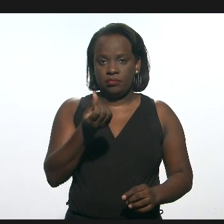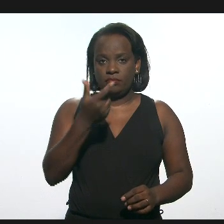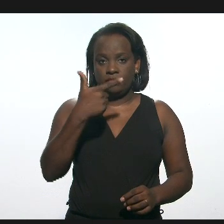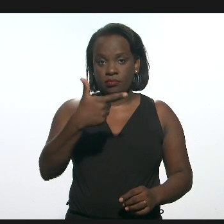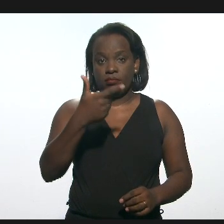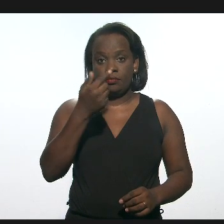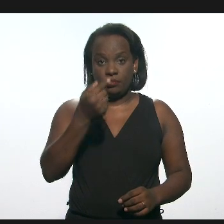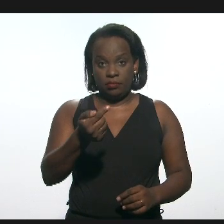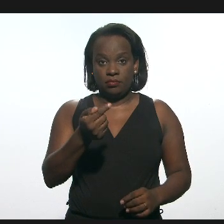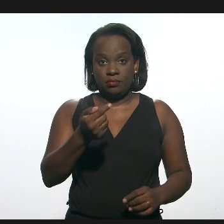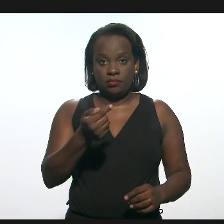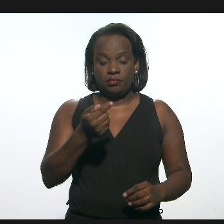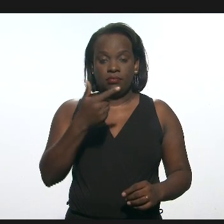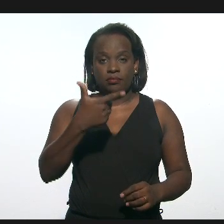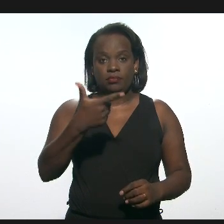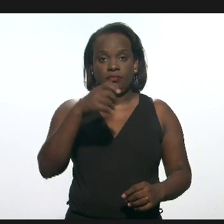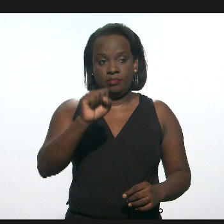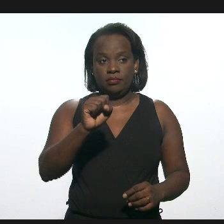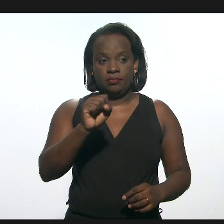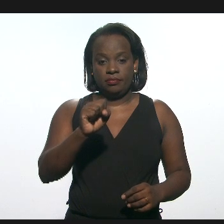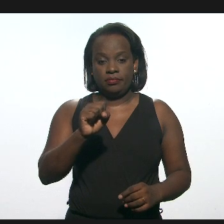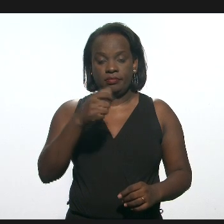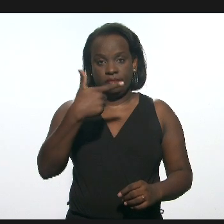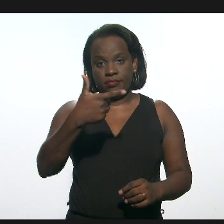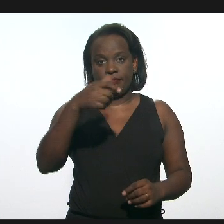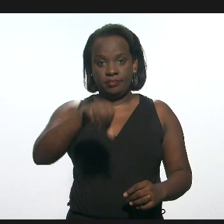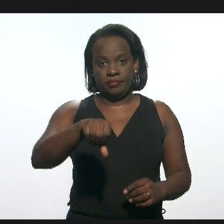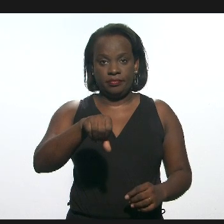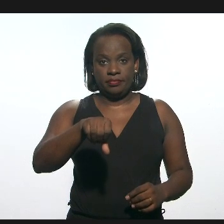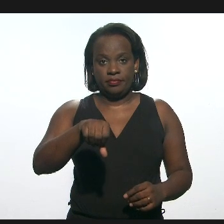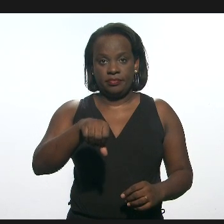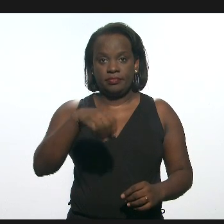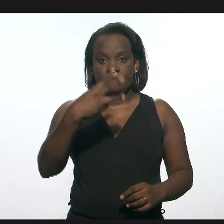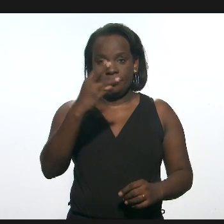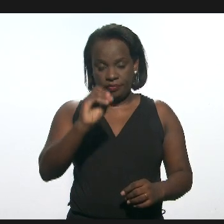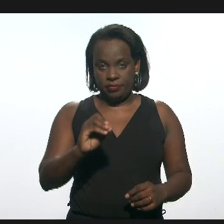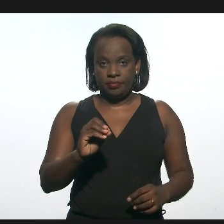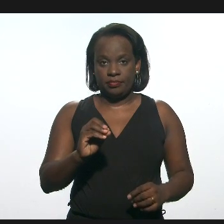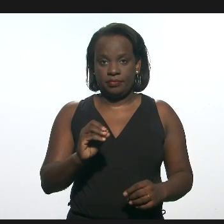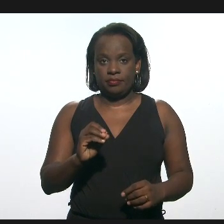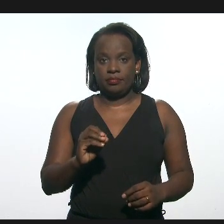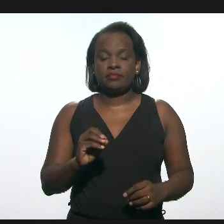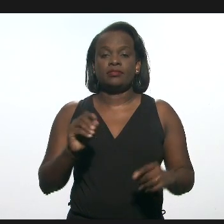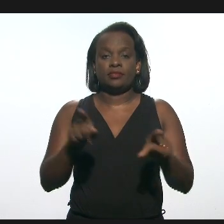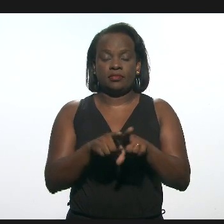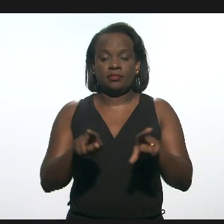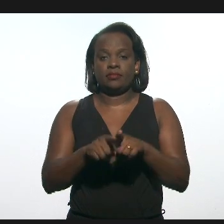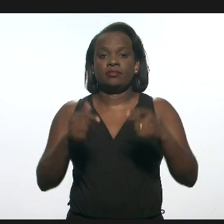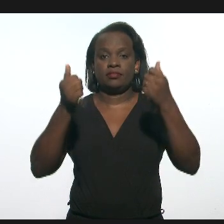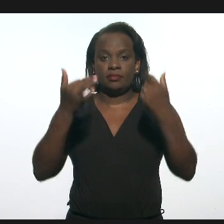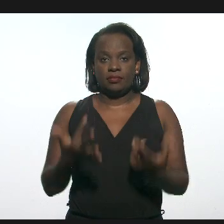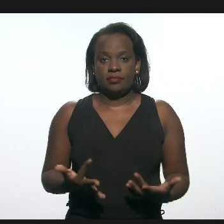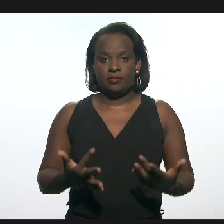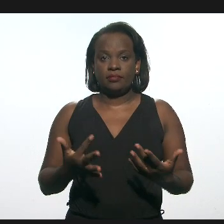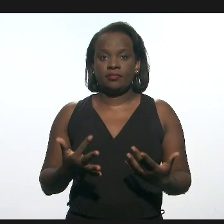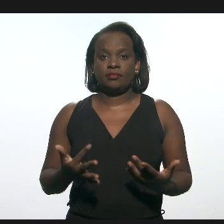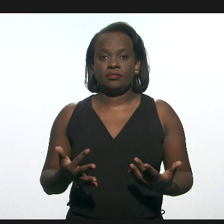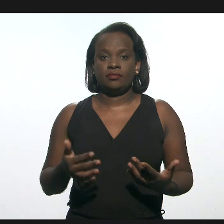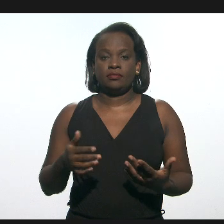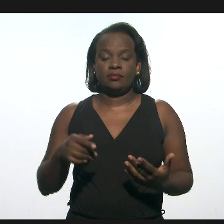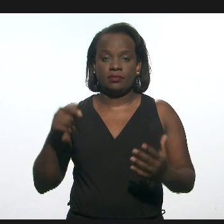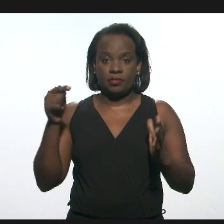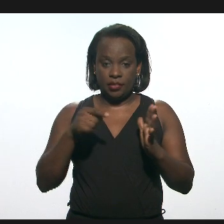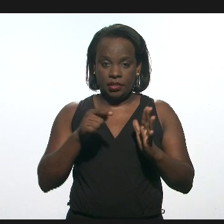27, 28, 29 e 30. E dizer também que